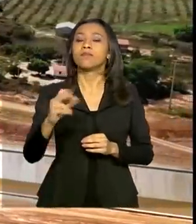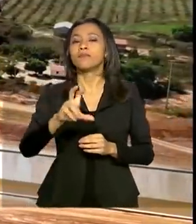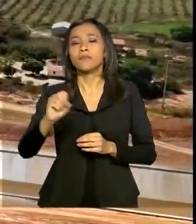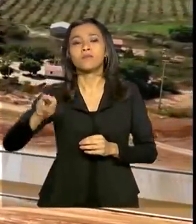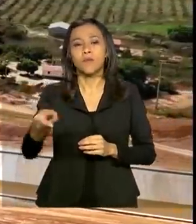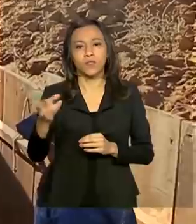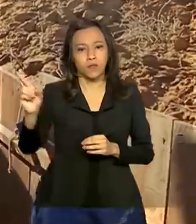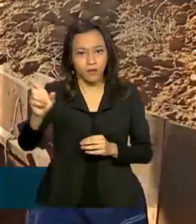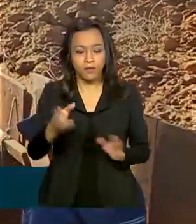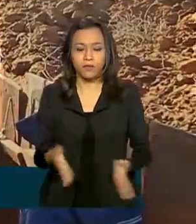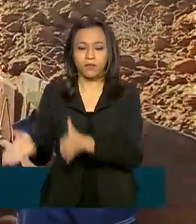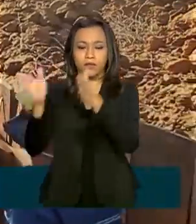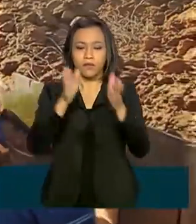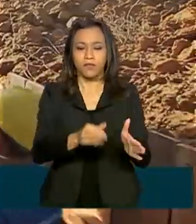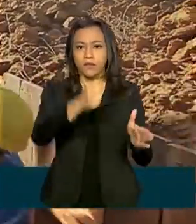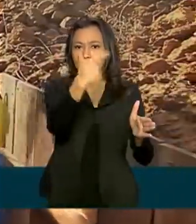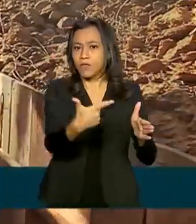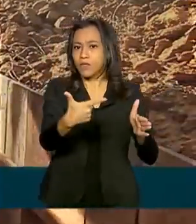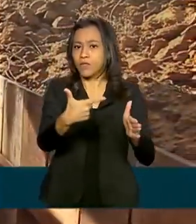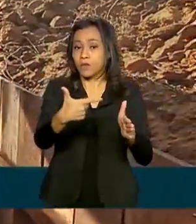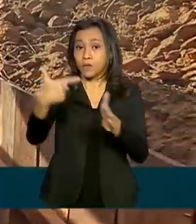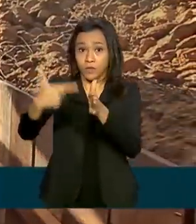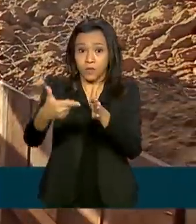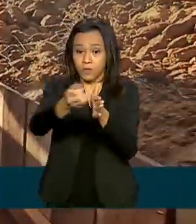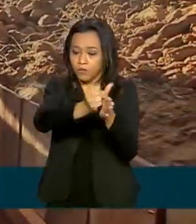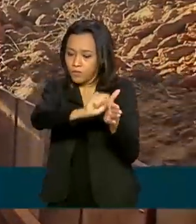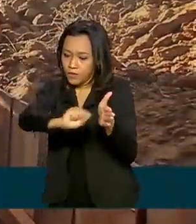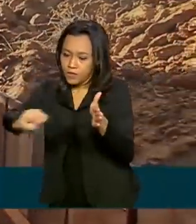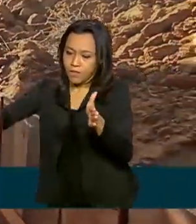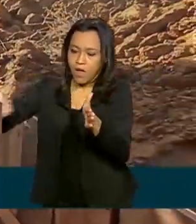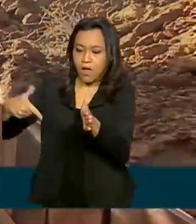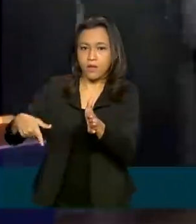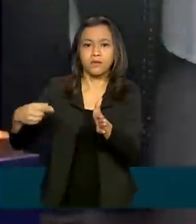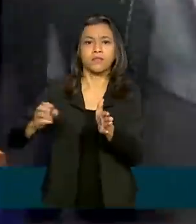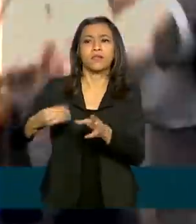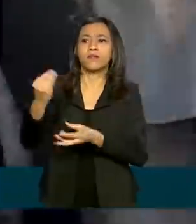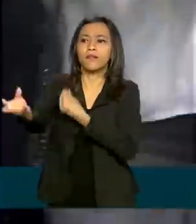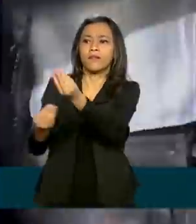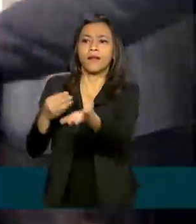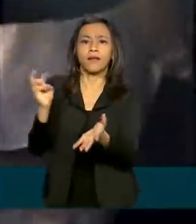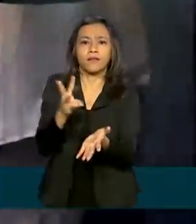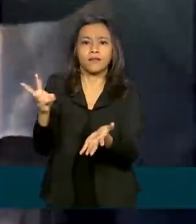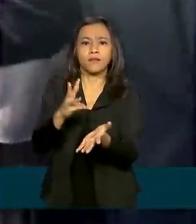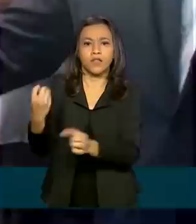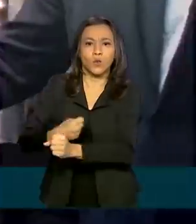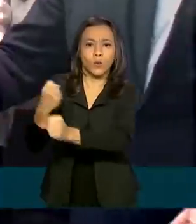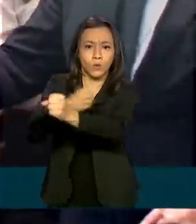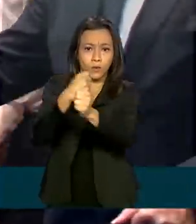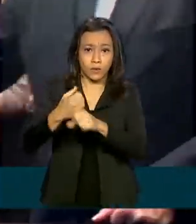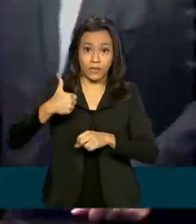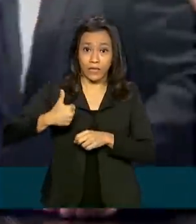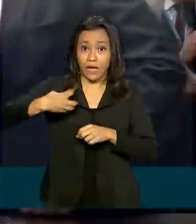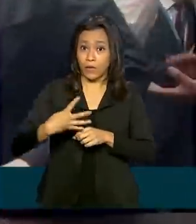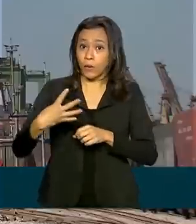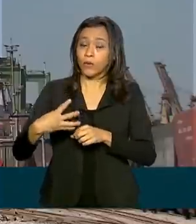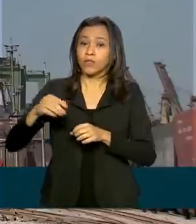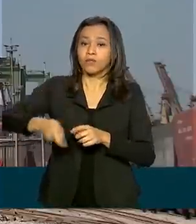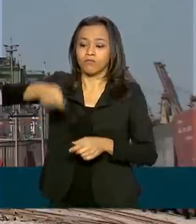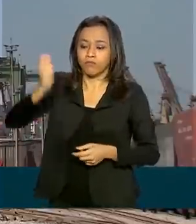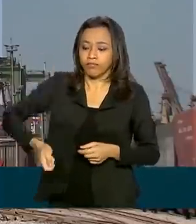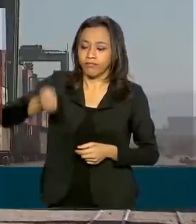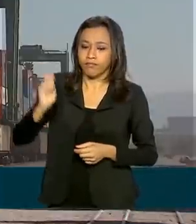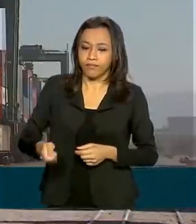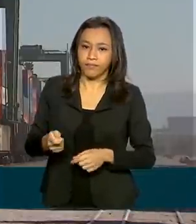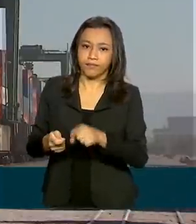Para o segundo semestre, estão previstas a entrega de 33 obras e 14 leilões, sendo três concessões e